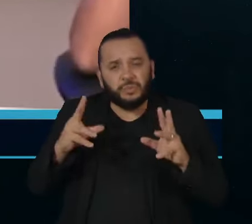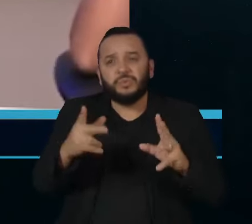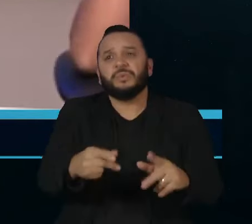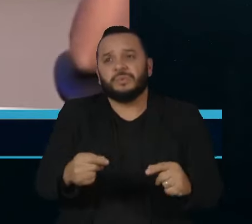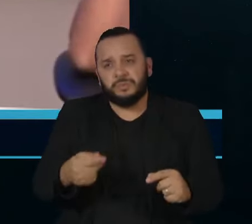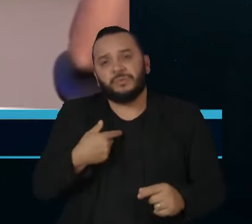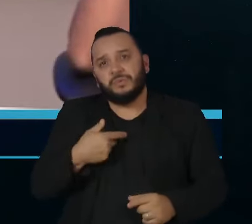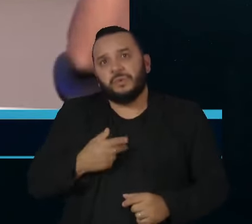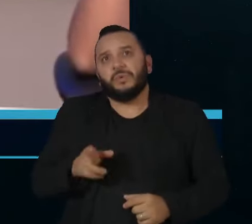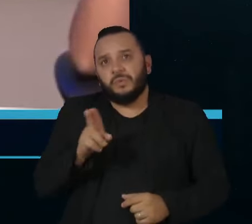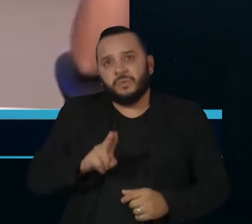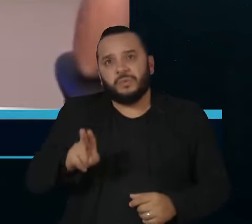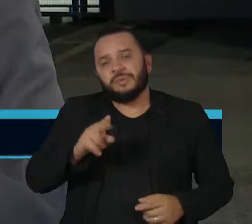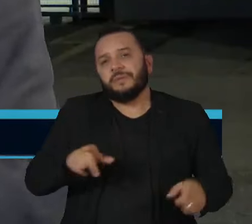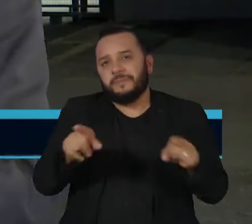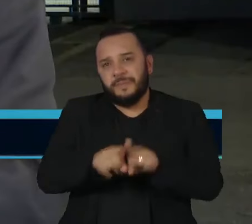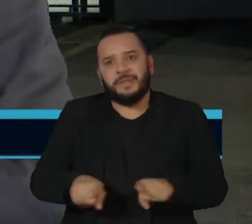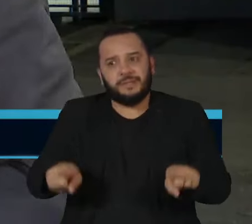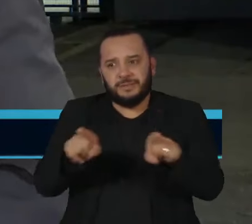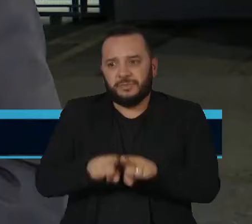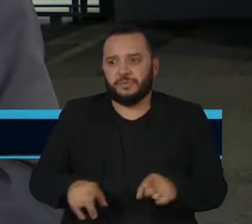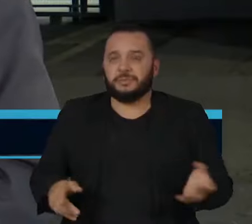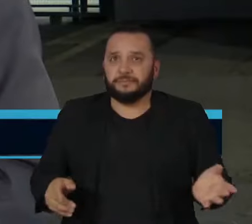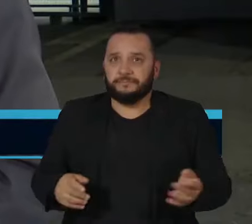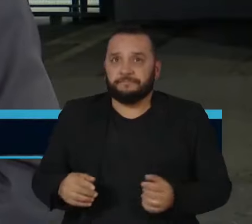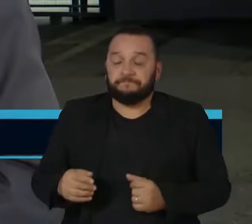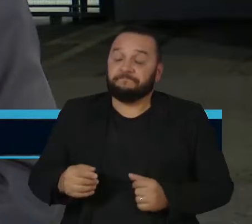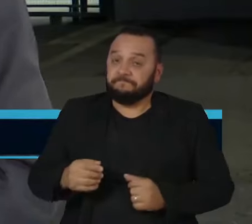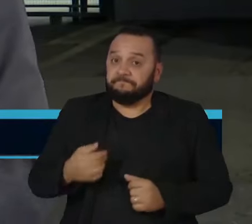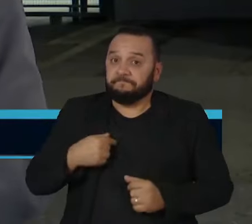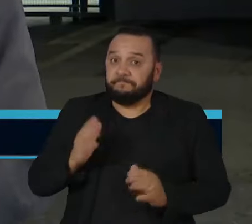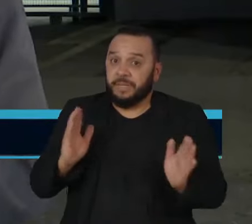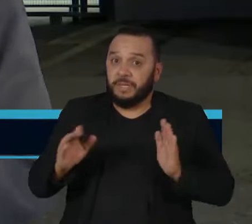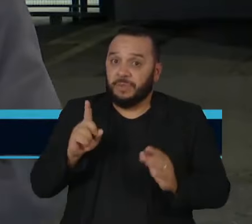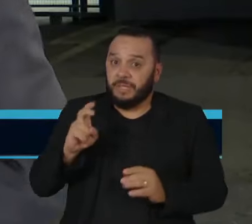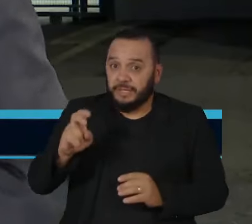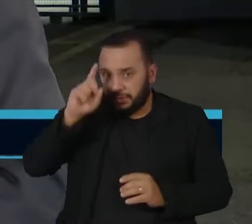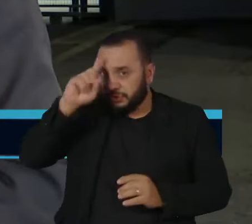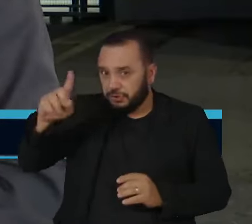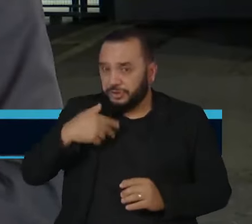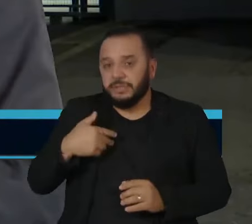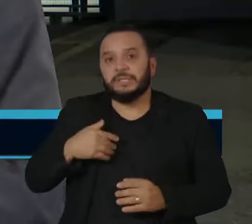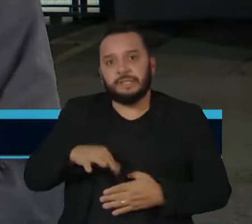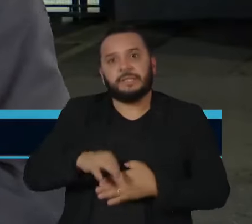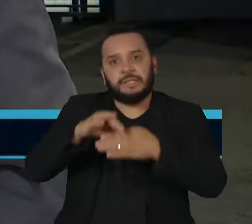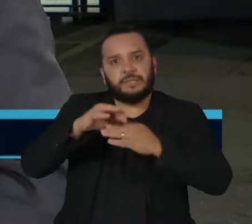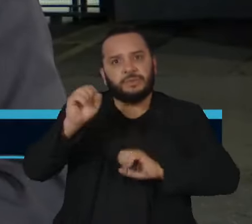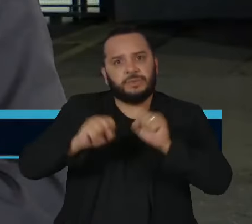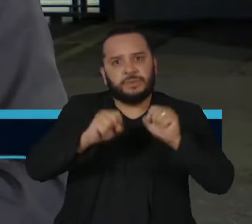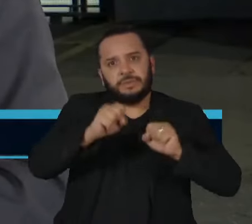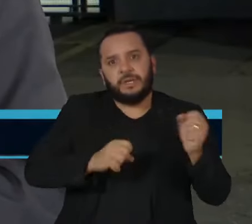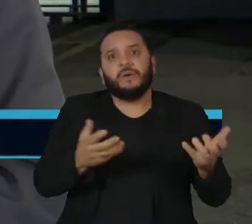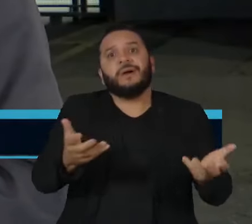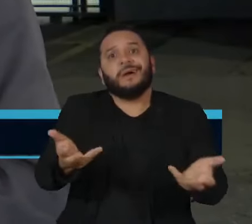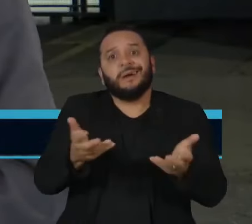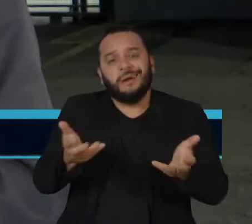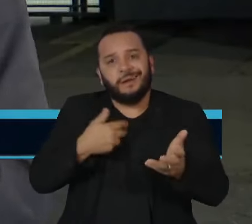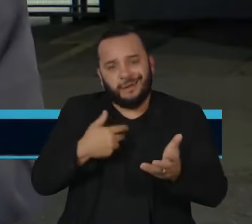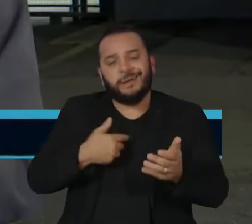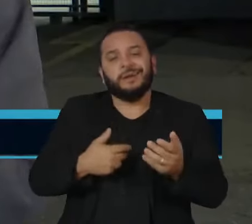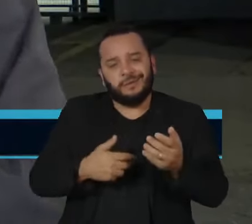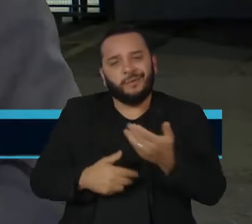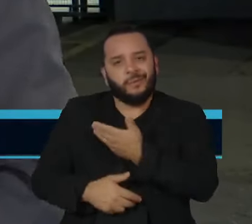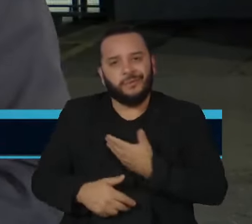usa a mesma coisa. Esta é a segunda vez em 15 dias em que lideranças industriais defenderam o maior apoio